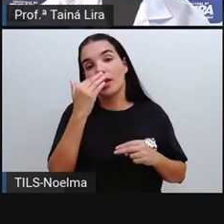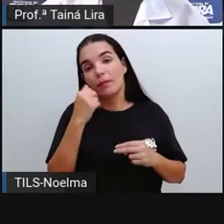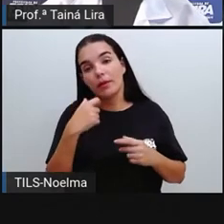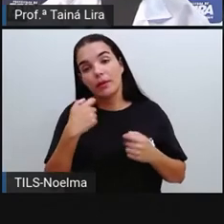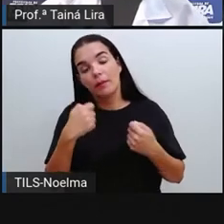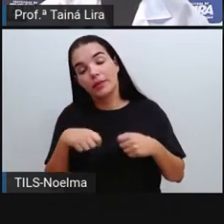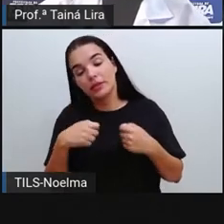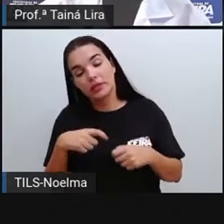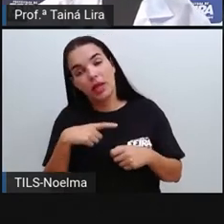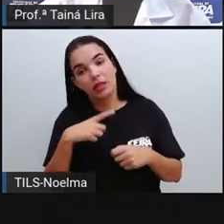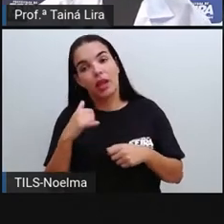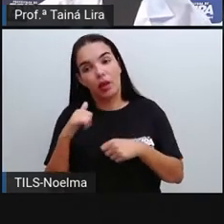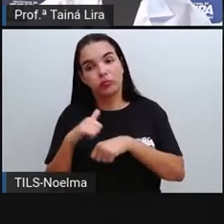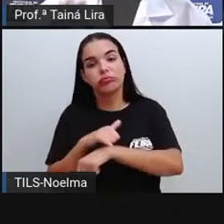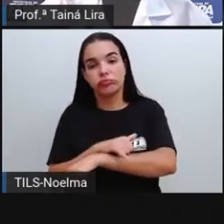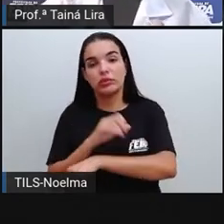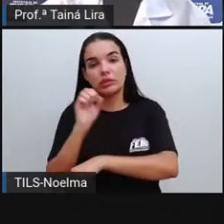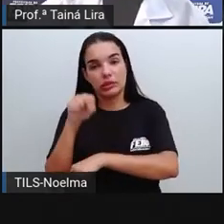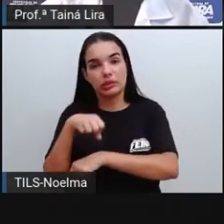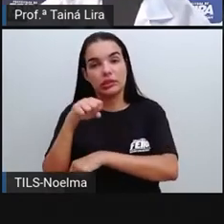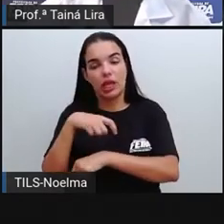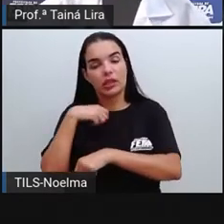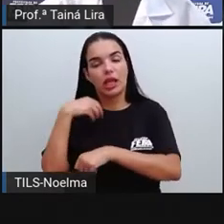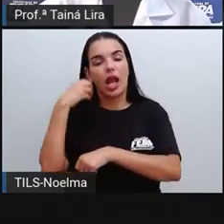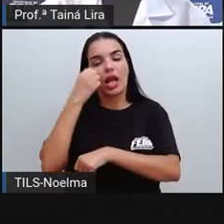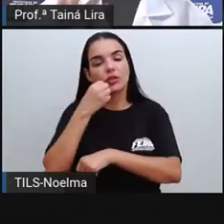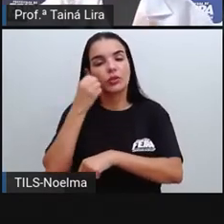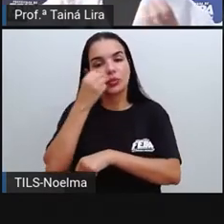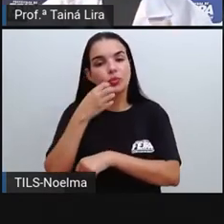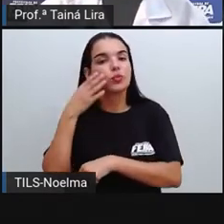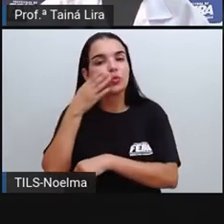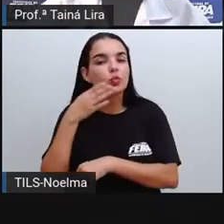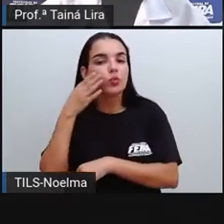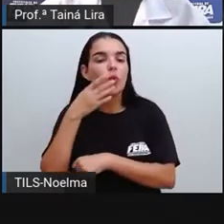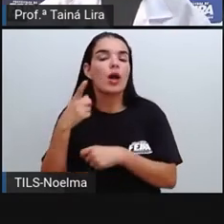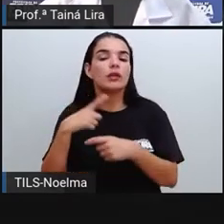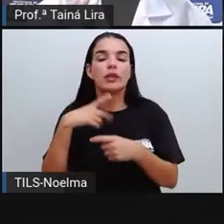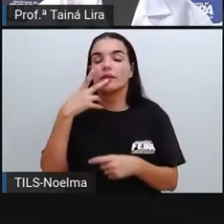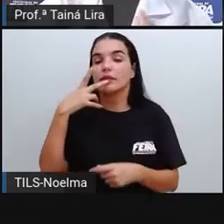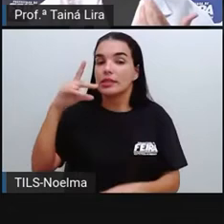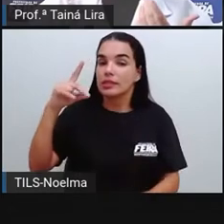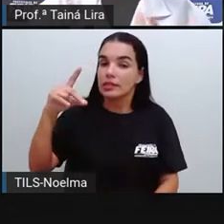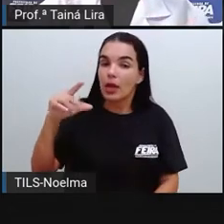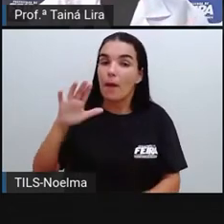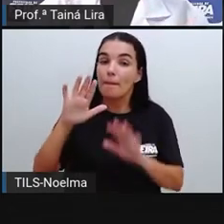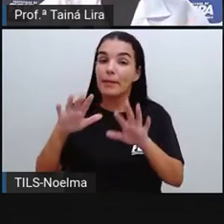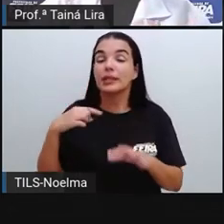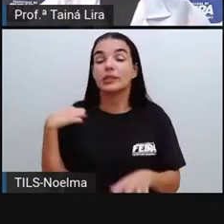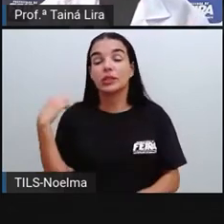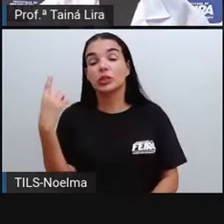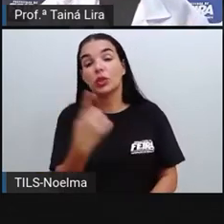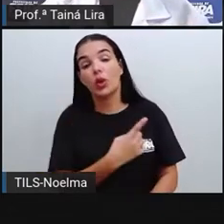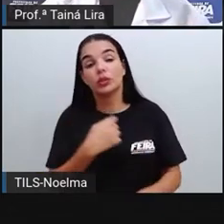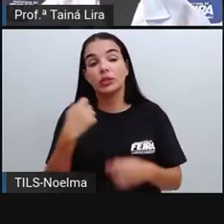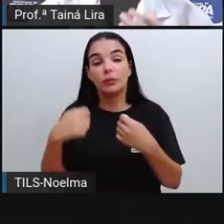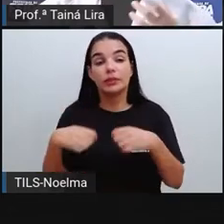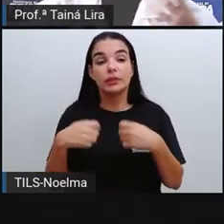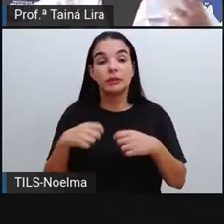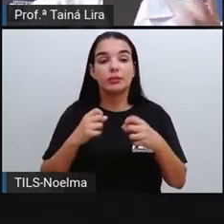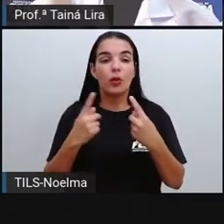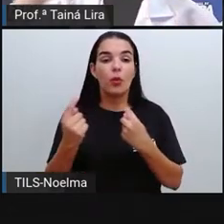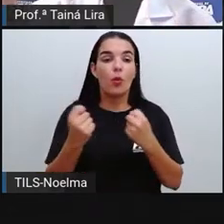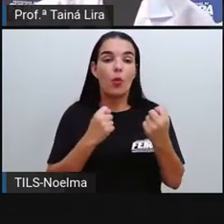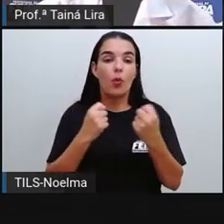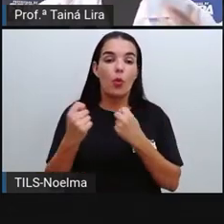têm gordura, tá? Tem açúcar, eles têm sal, a gente é que tem que ter o controle para não